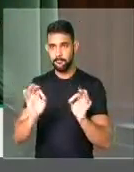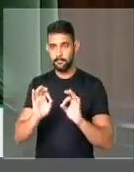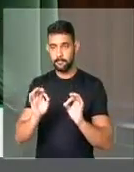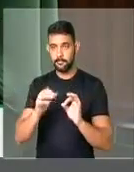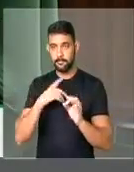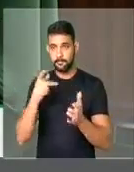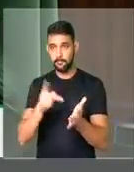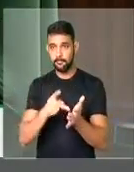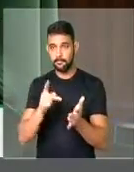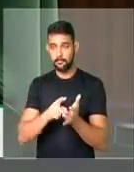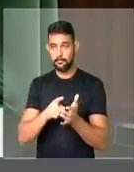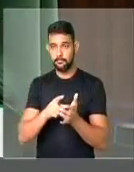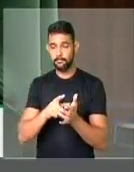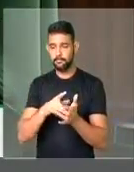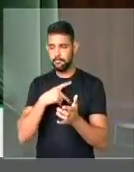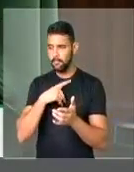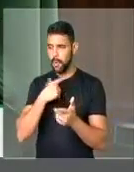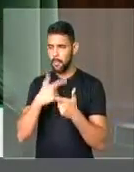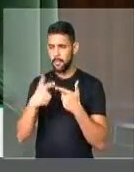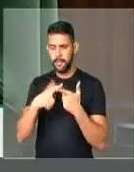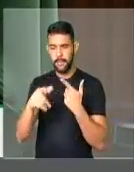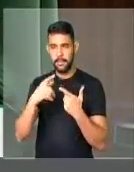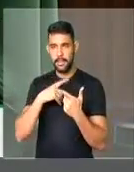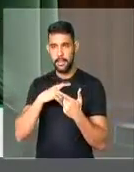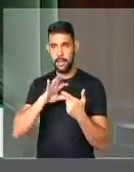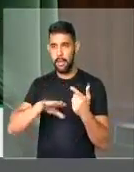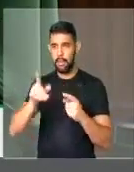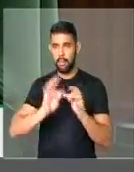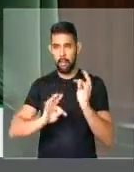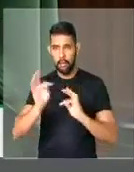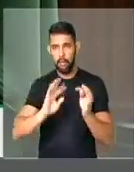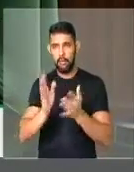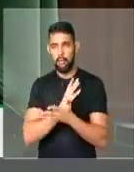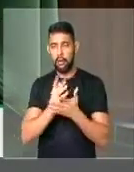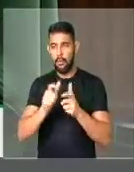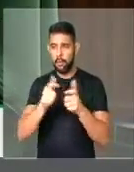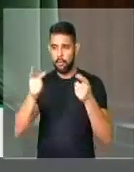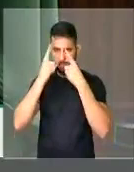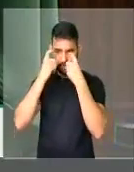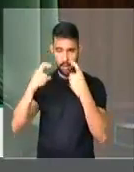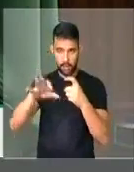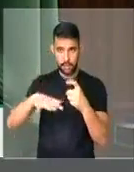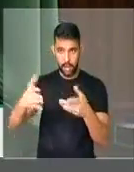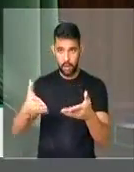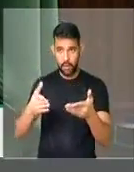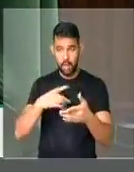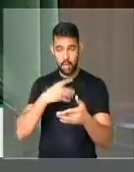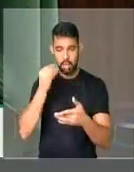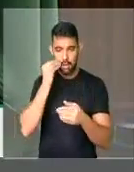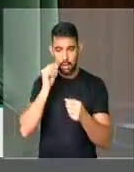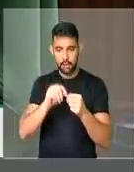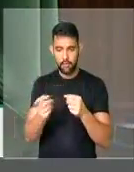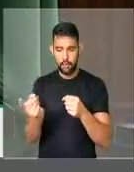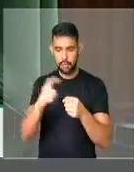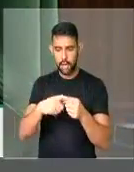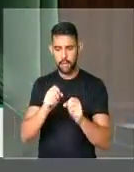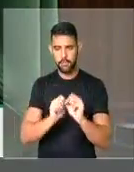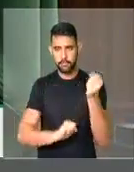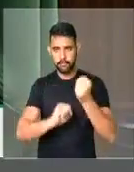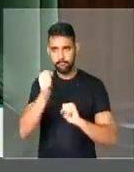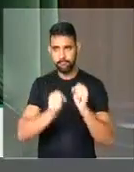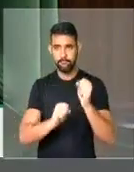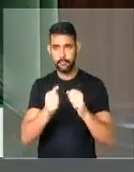o verdadeiro insucesso tecnológico e expressão da violência, que agora tenta se reproduzir